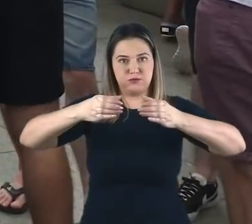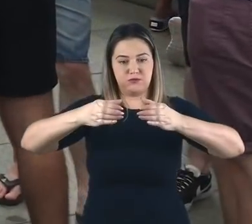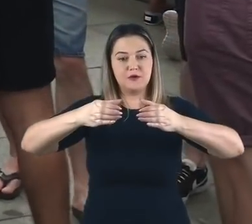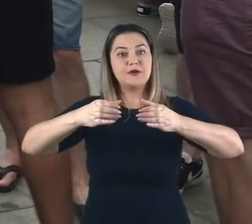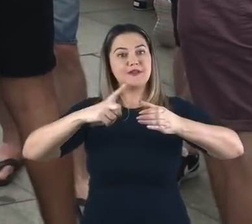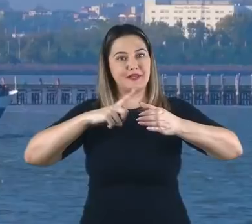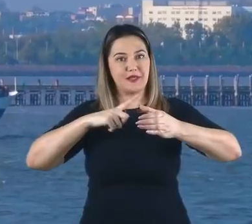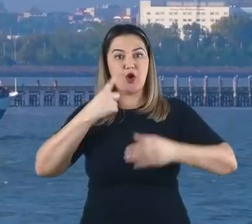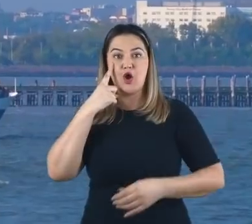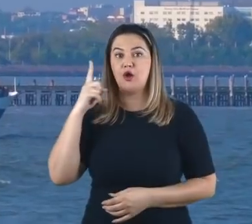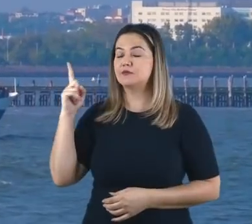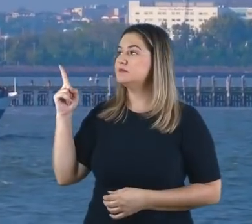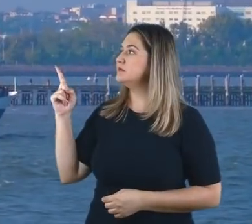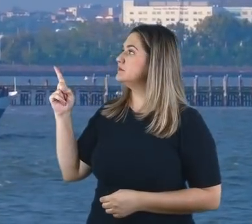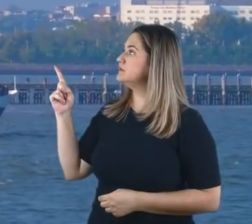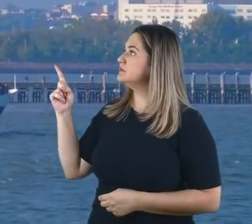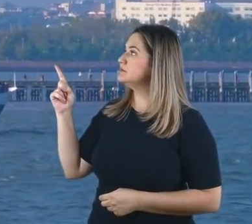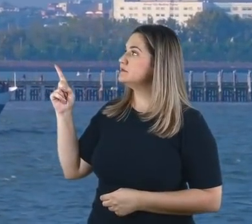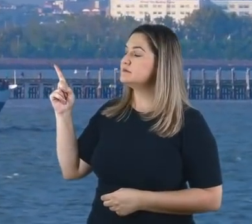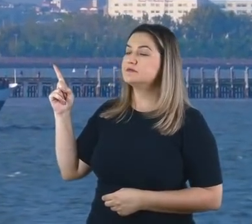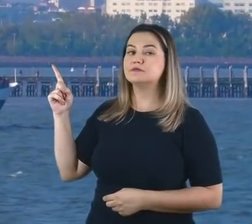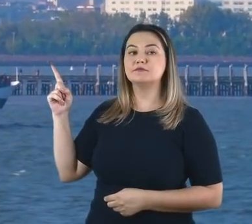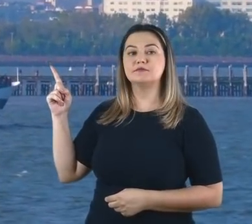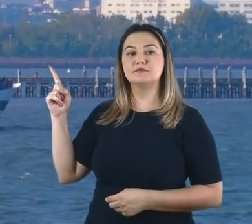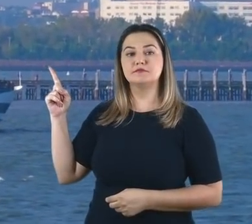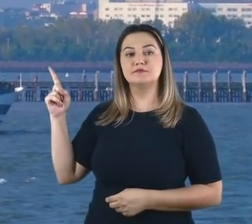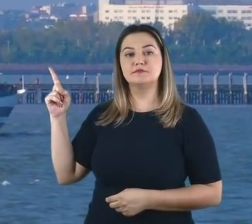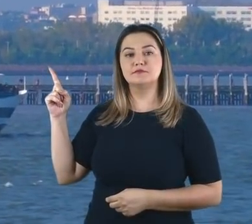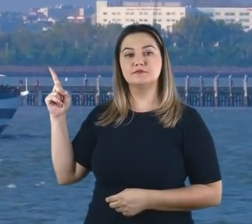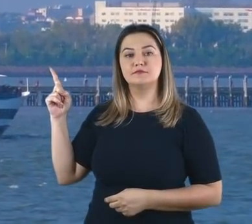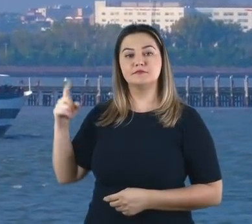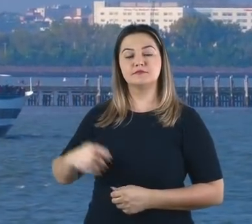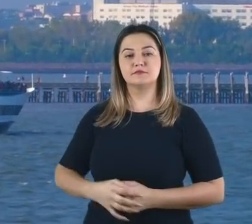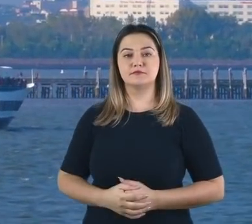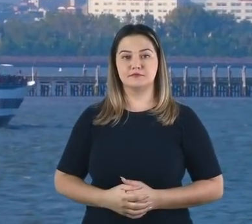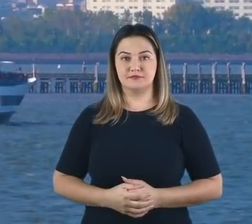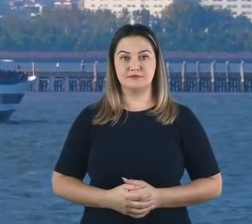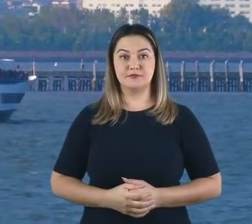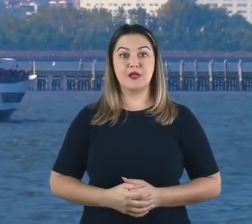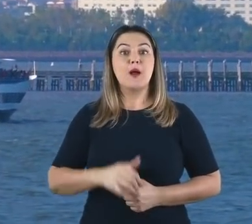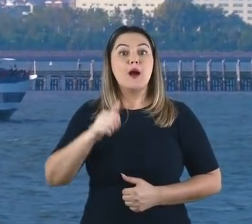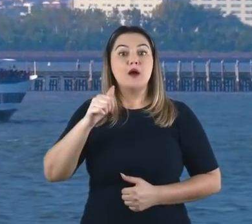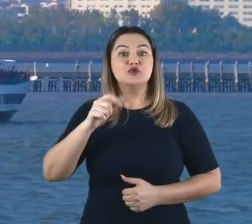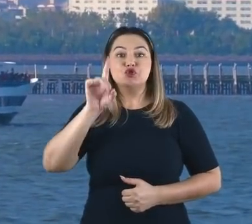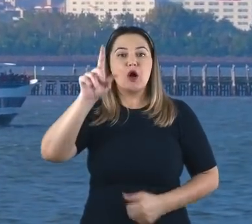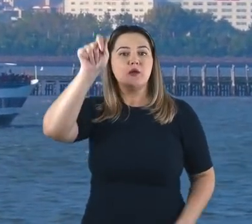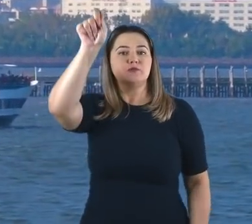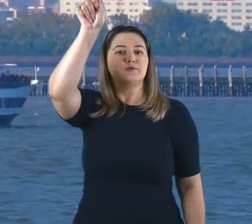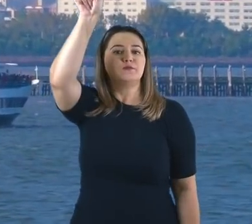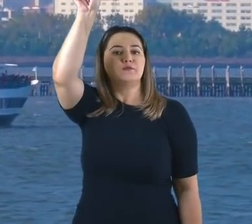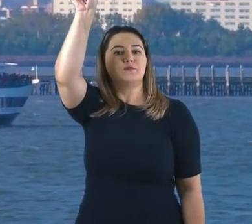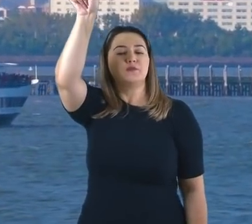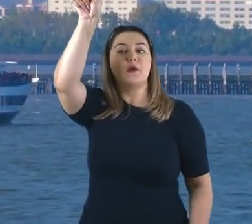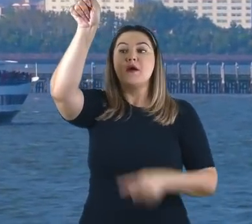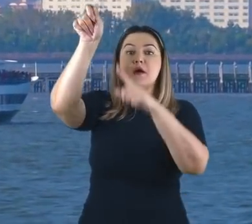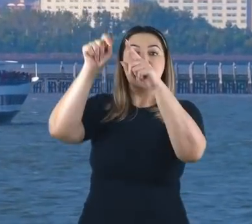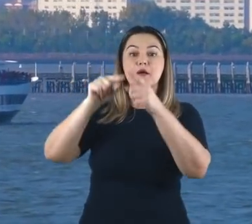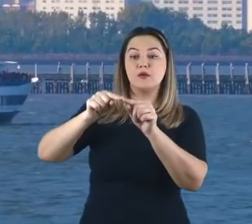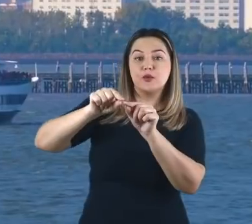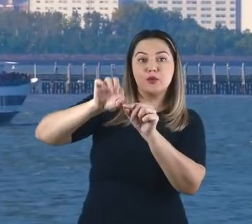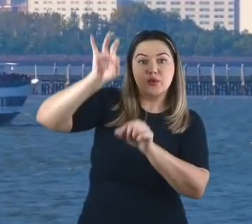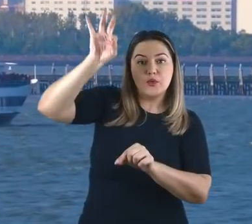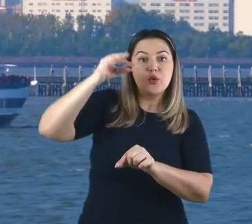pedestal. Já a Estátua da Liberdade, em Nova Iorque, mede 46,50 metros, ou 92